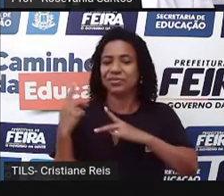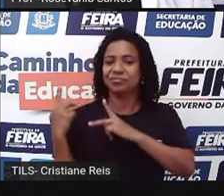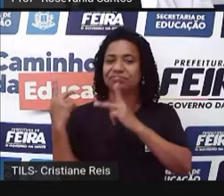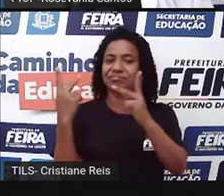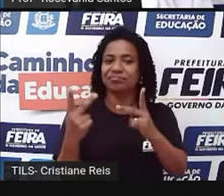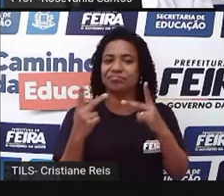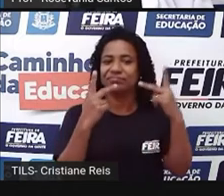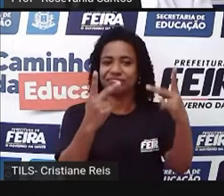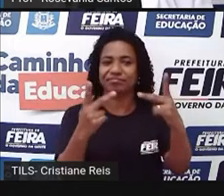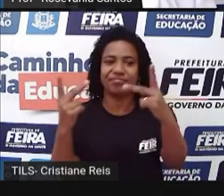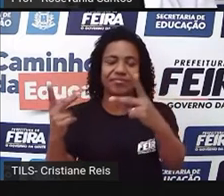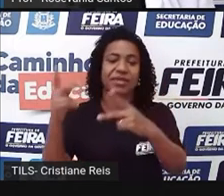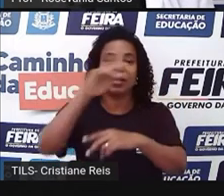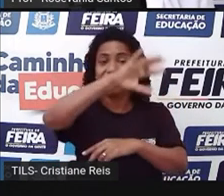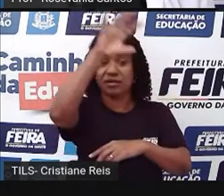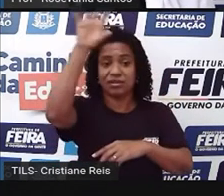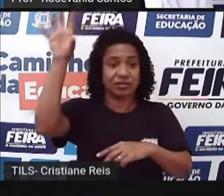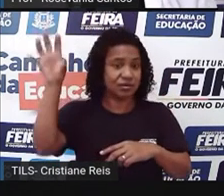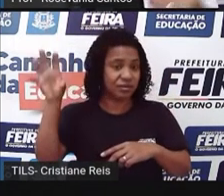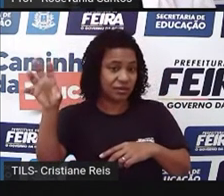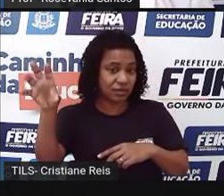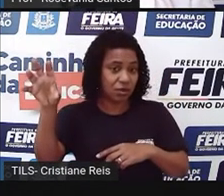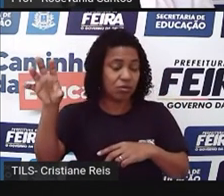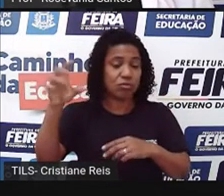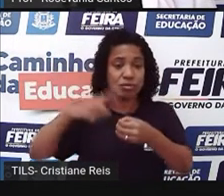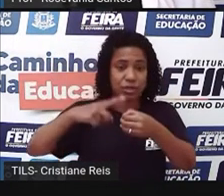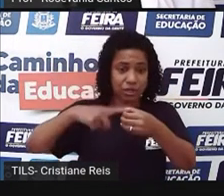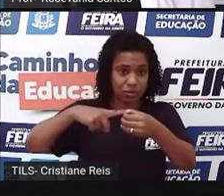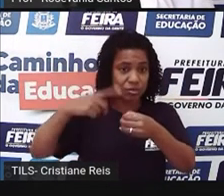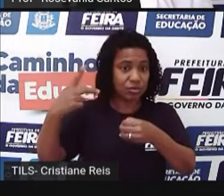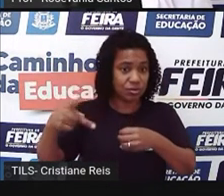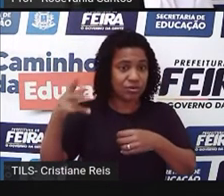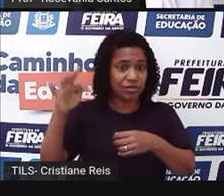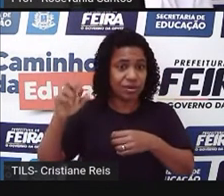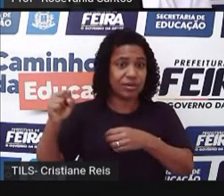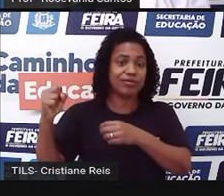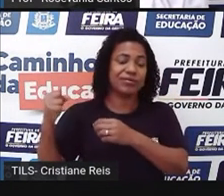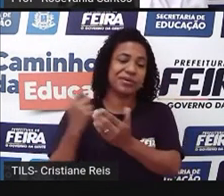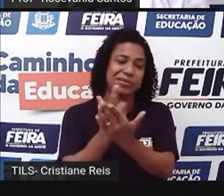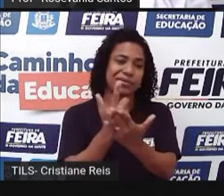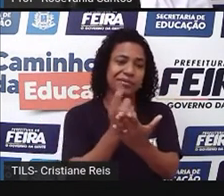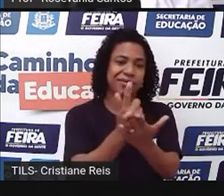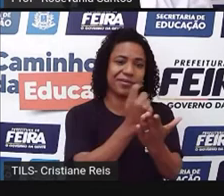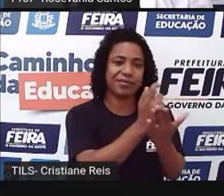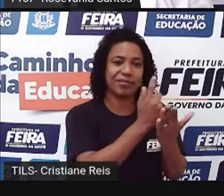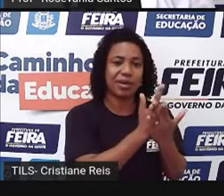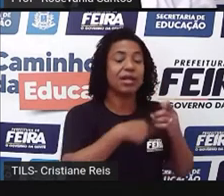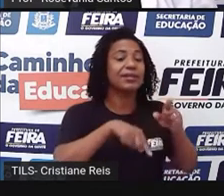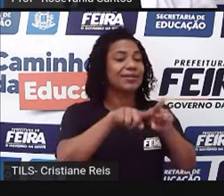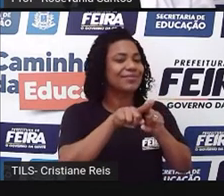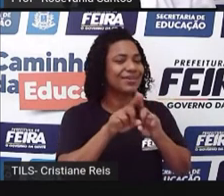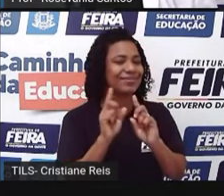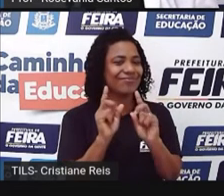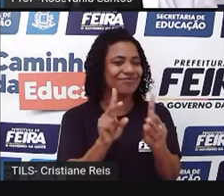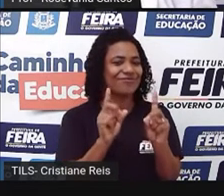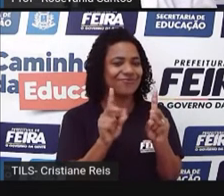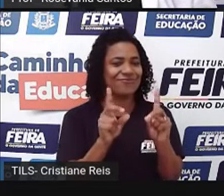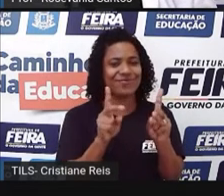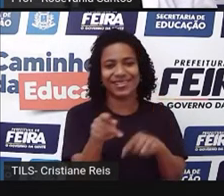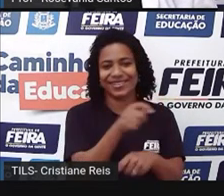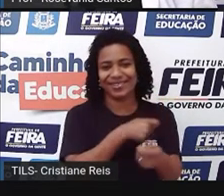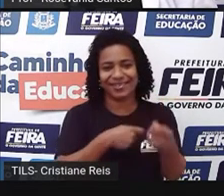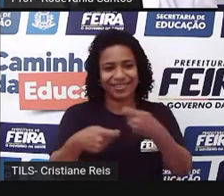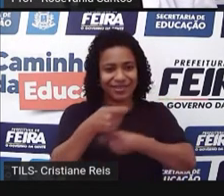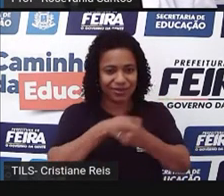da região como um todo, tanto vender quanto comprar isso, né? Então, ela registra, né? Lá no centro da cidade de Feira de